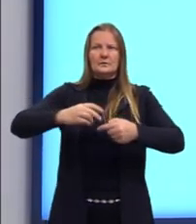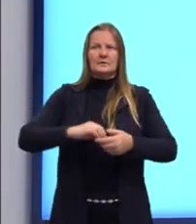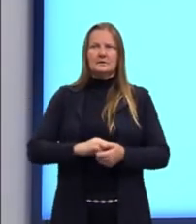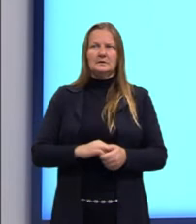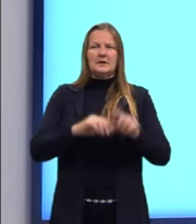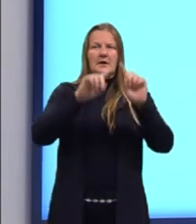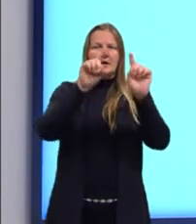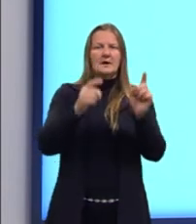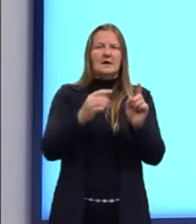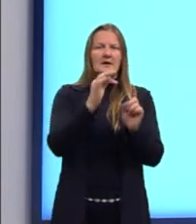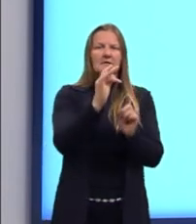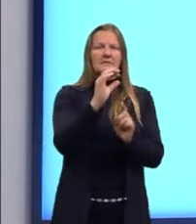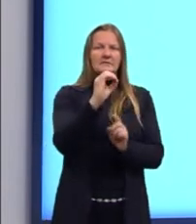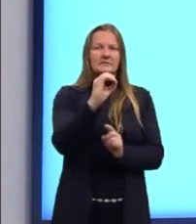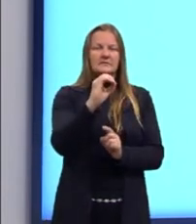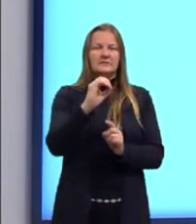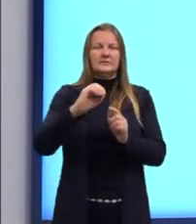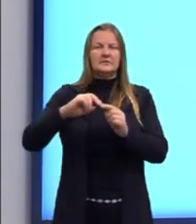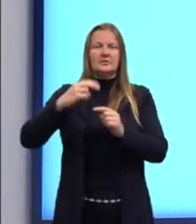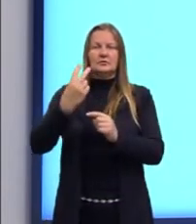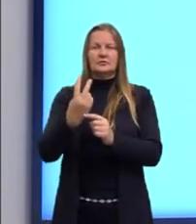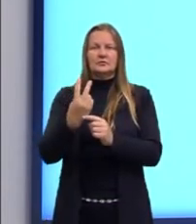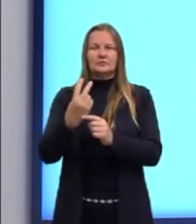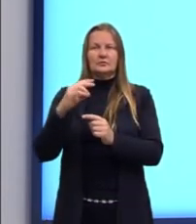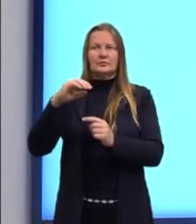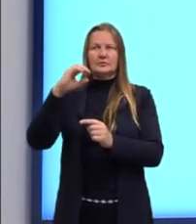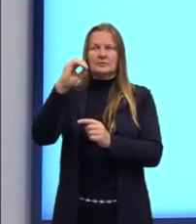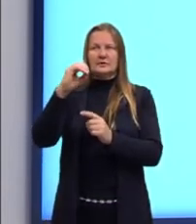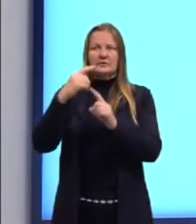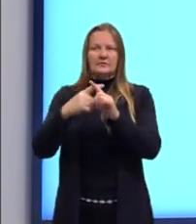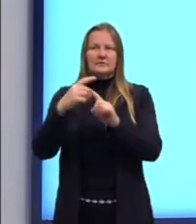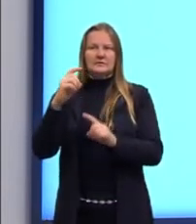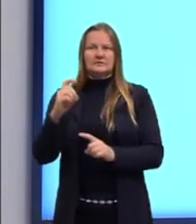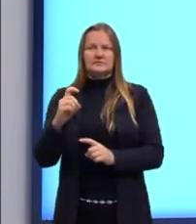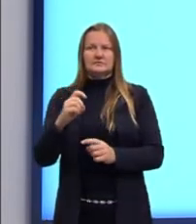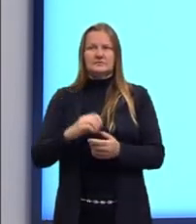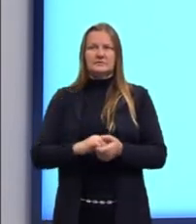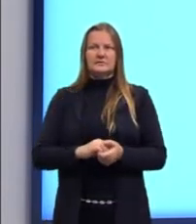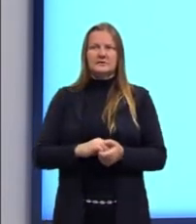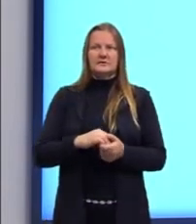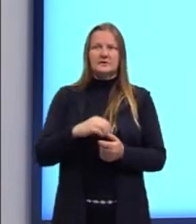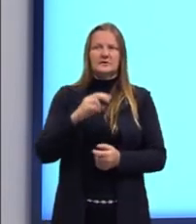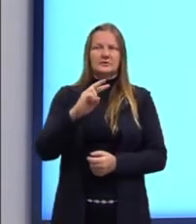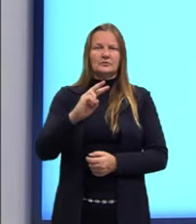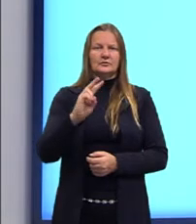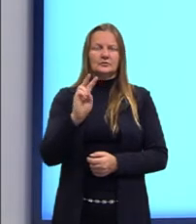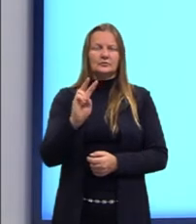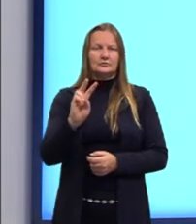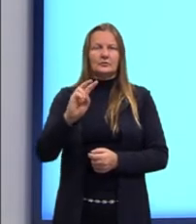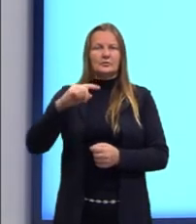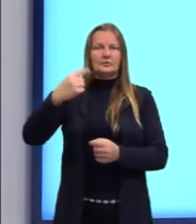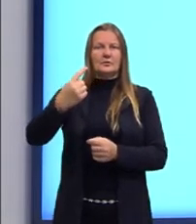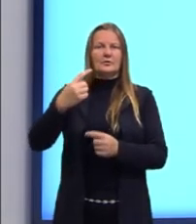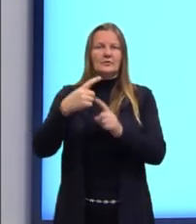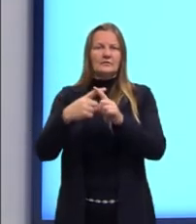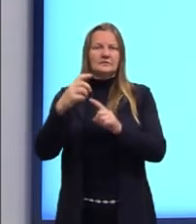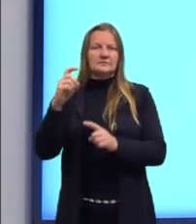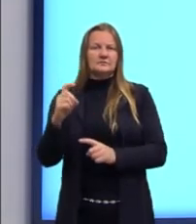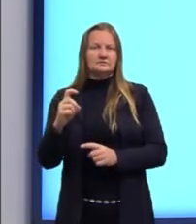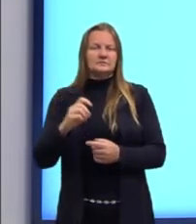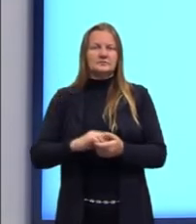F de 0 é 2 elevado a 0 vezes X, a F de 1, 2 elevado a 1 vezes X,